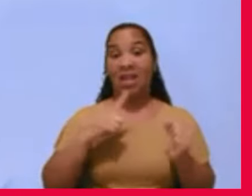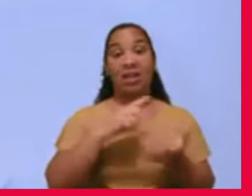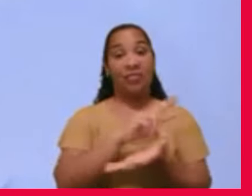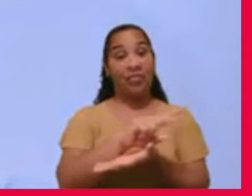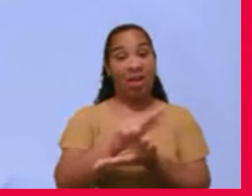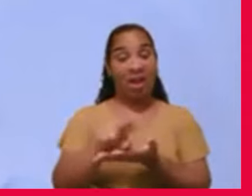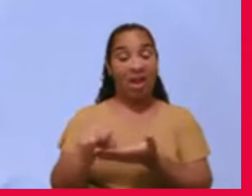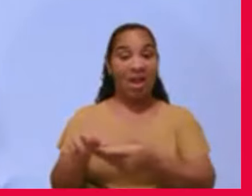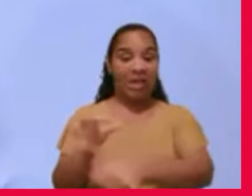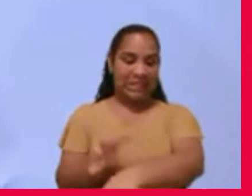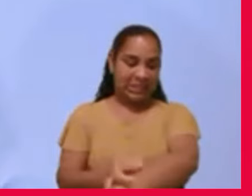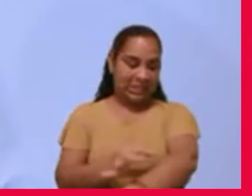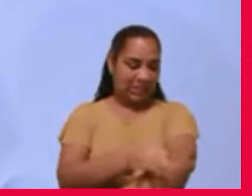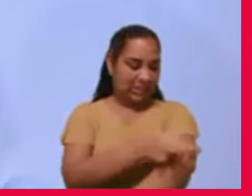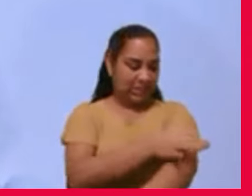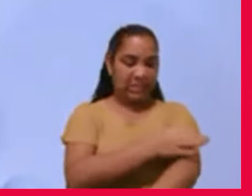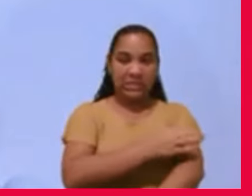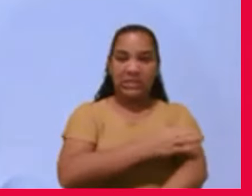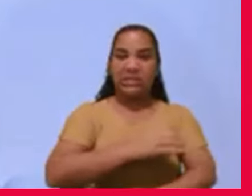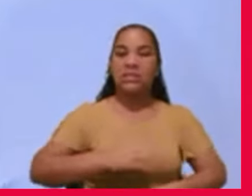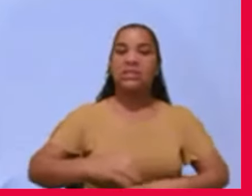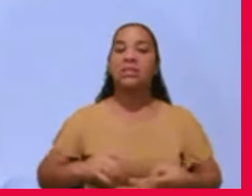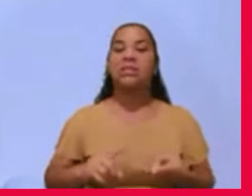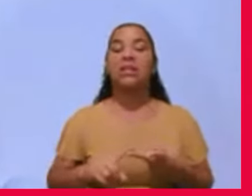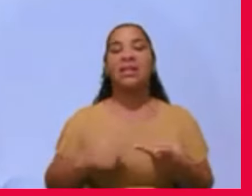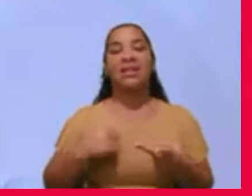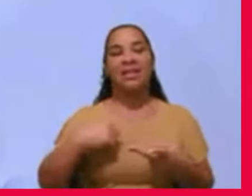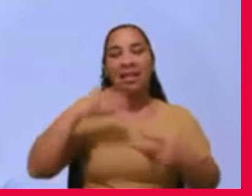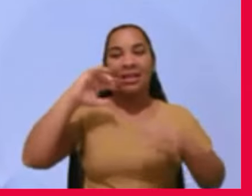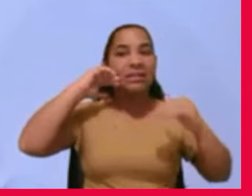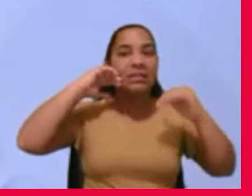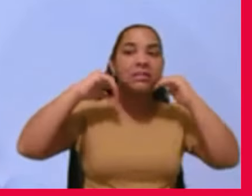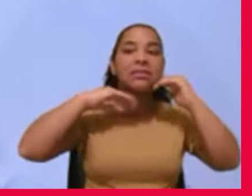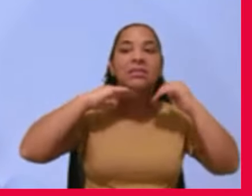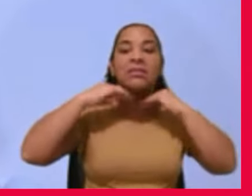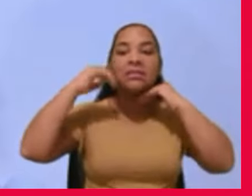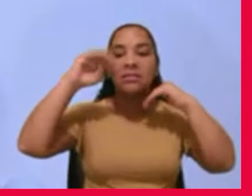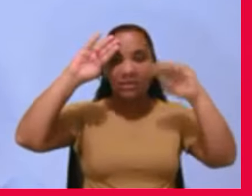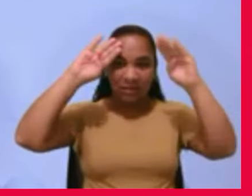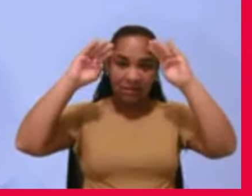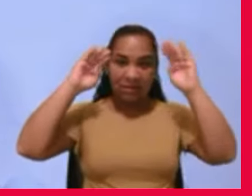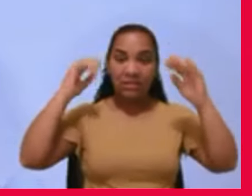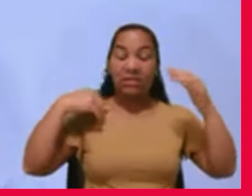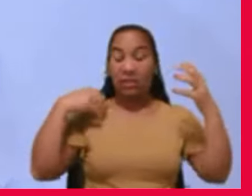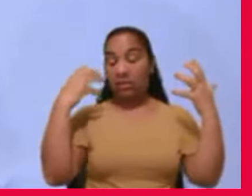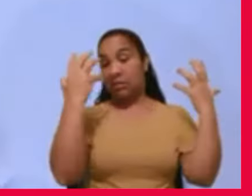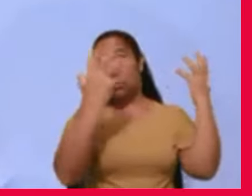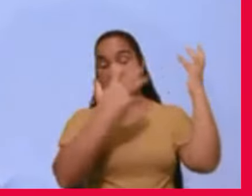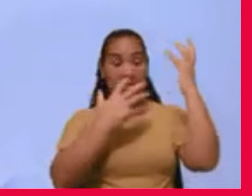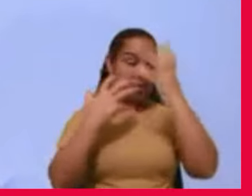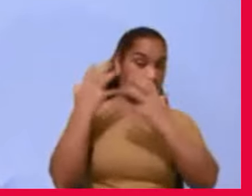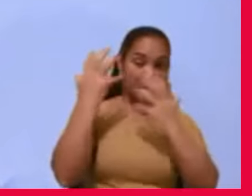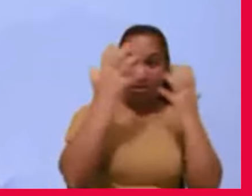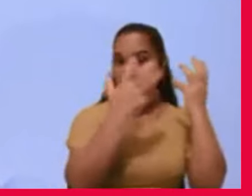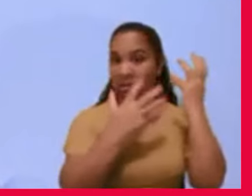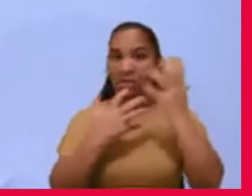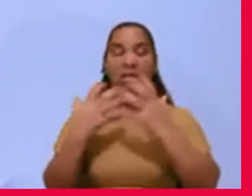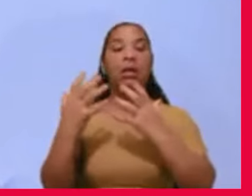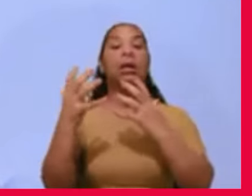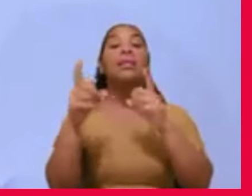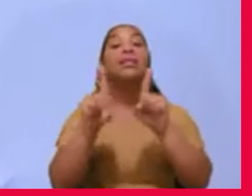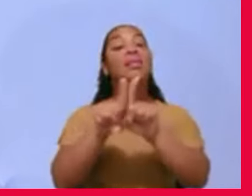tifóide e outras que levam o indivíduo ao desequilíbrio. E também obsessões.